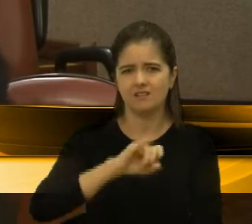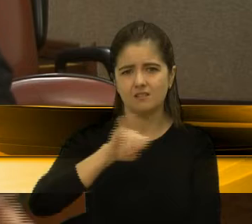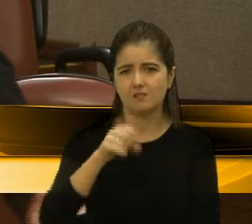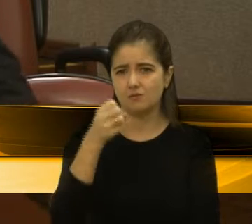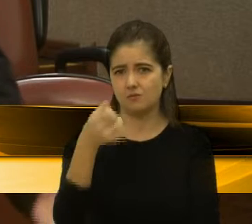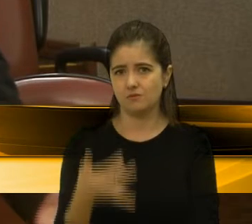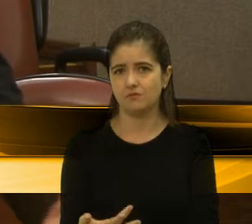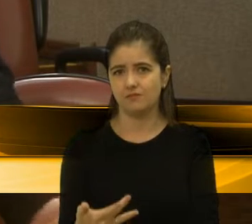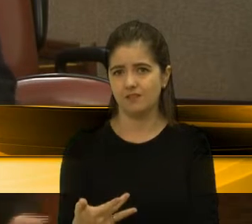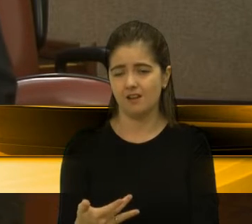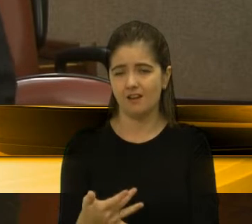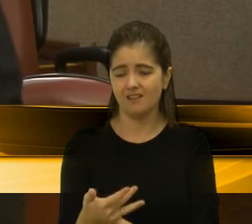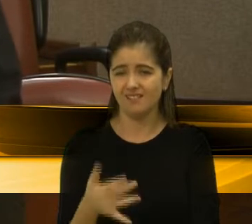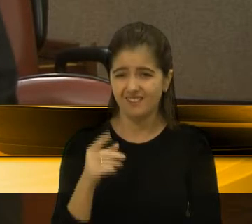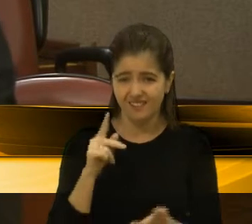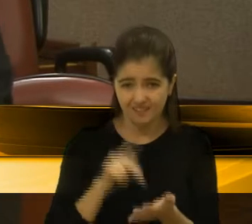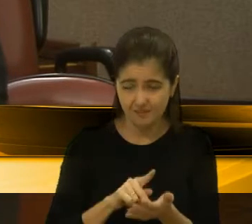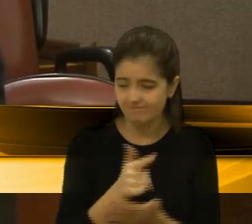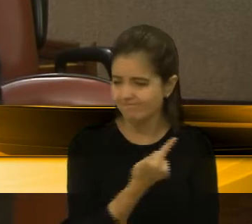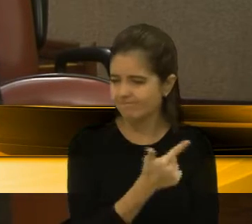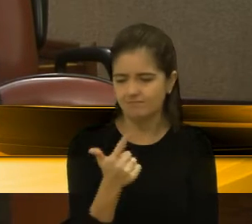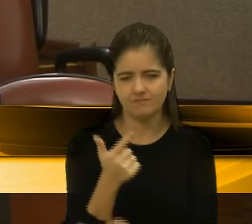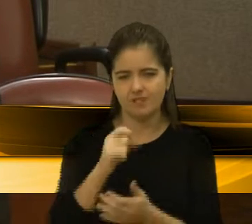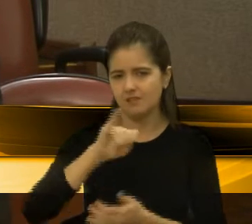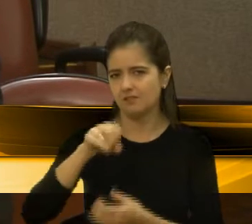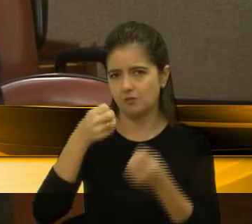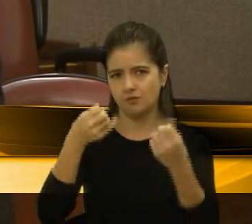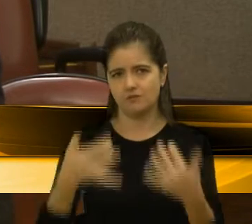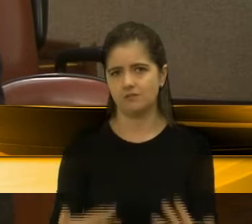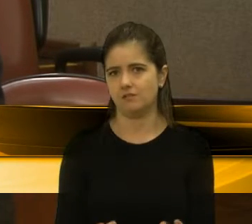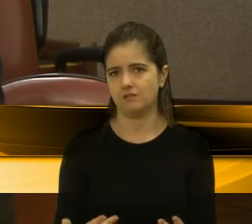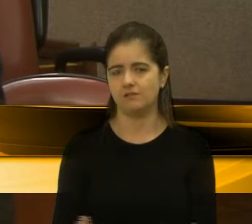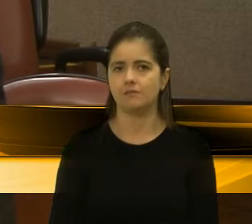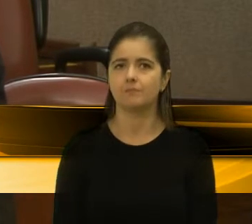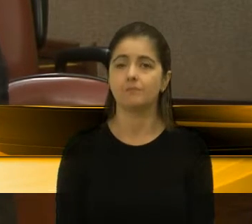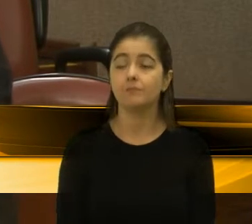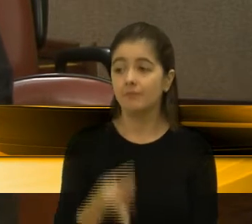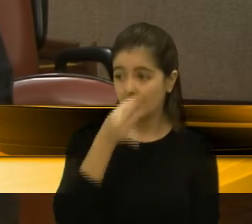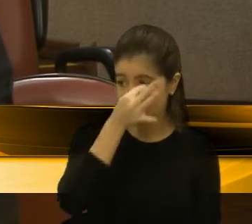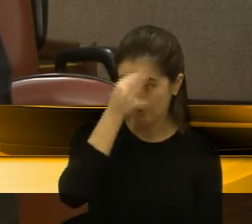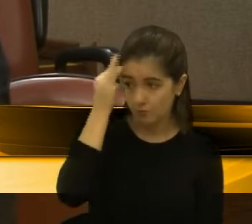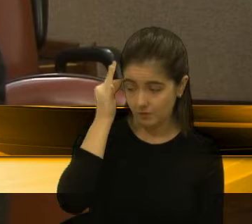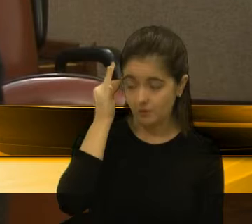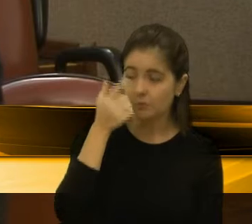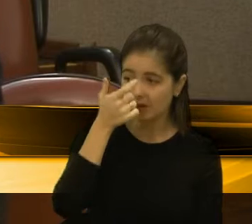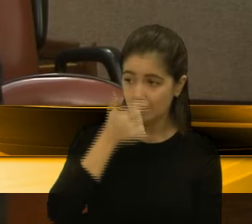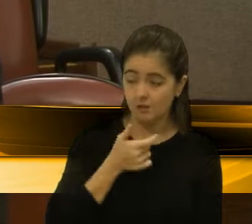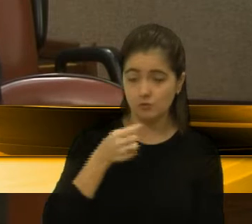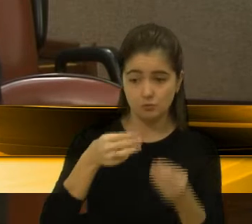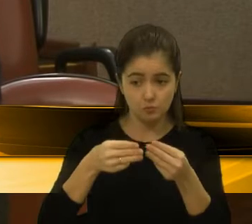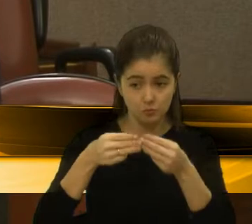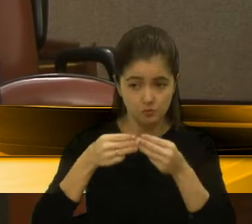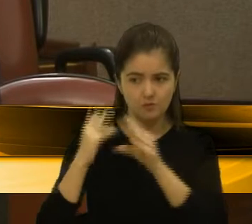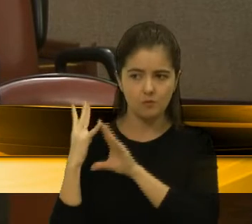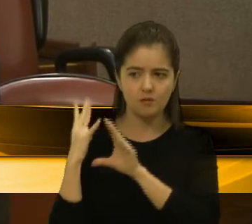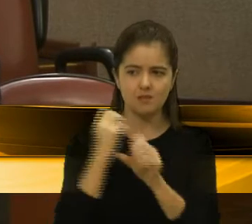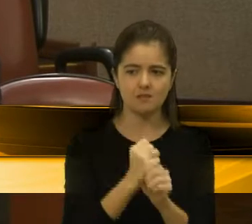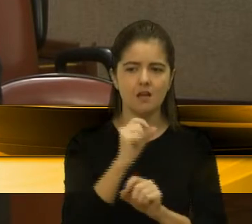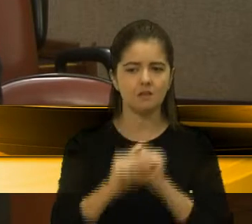uma coisa injustificável. Então, a moção, o vereador Gustavo Toigo, ela resgata, eu acho, essa nossa posição